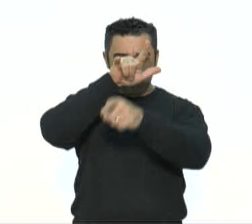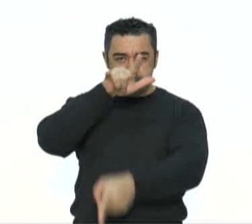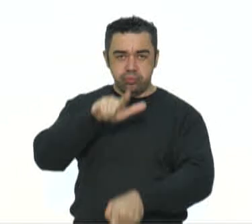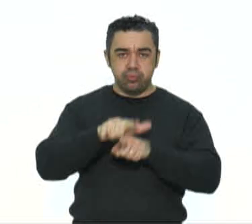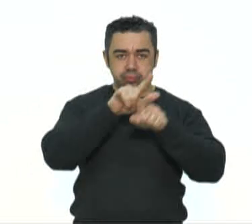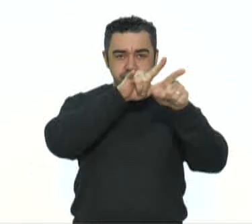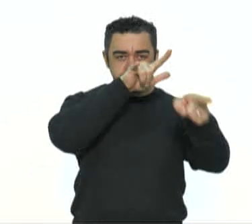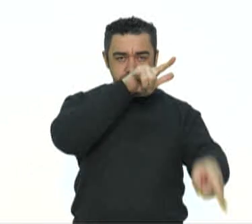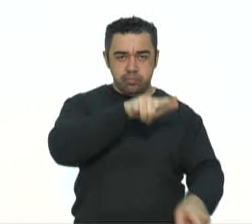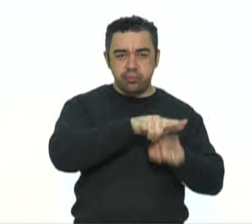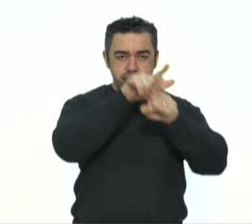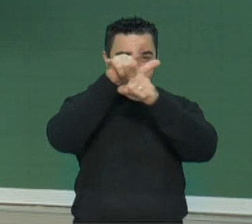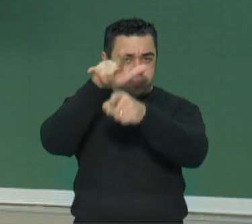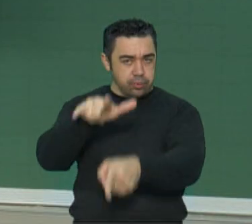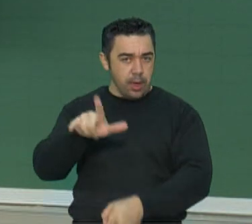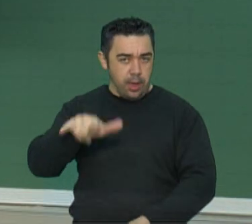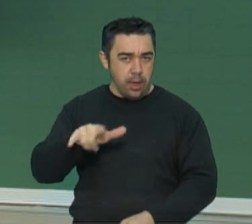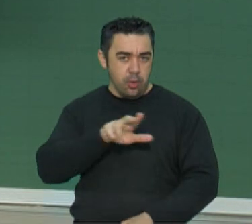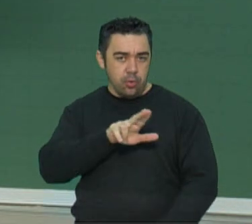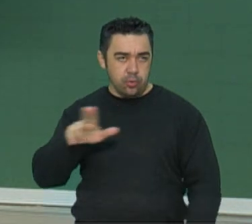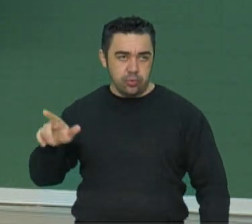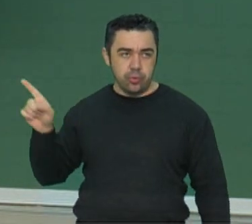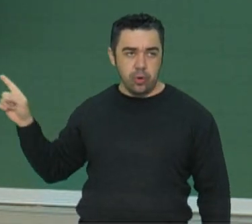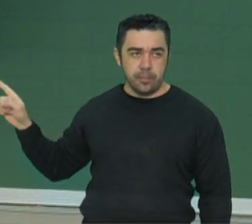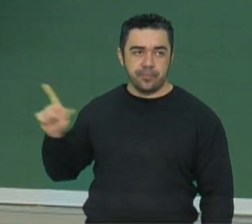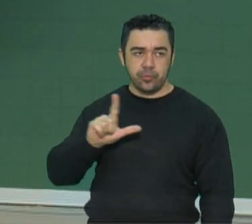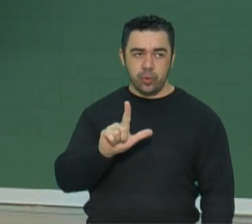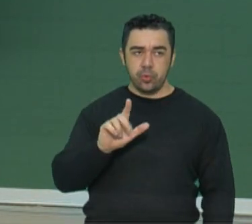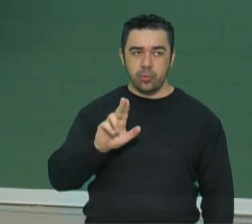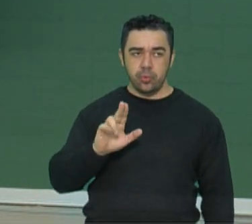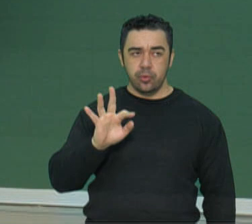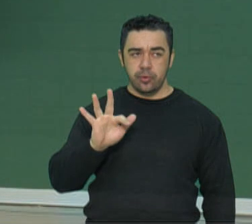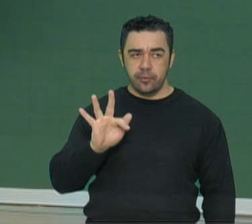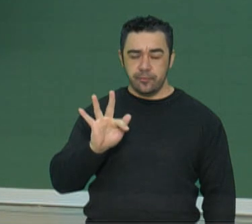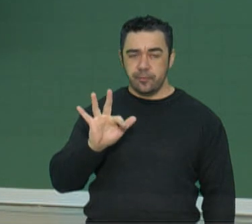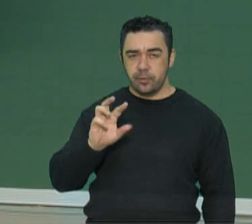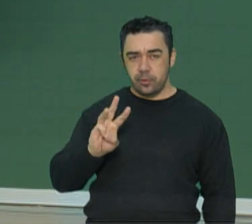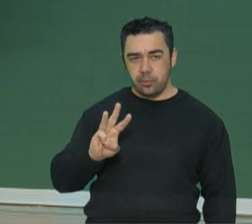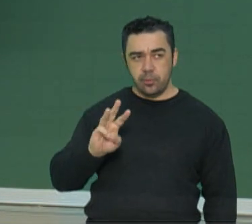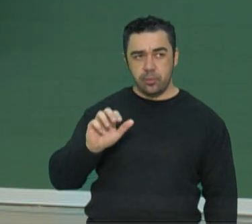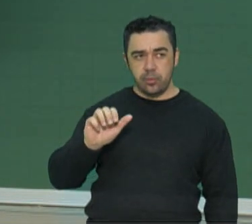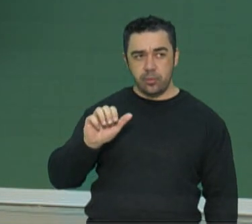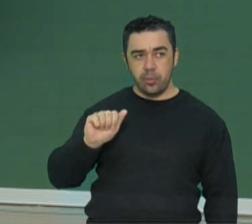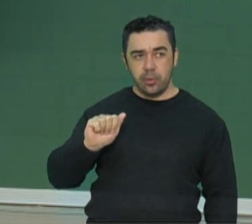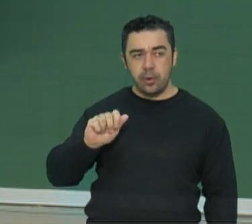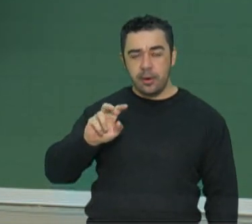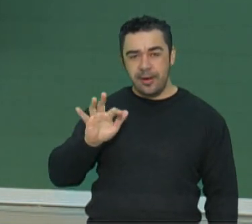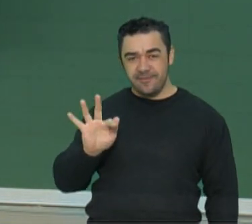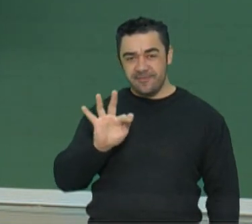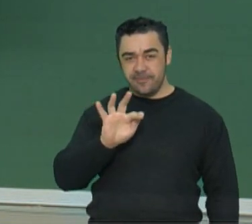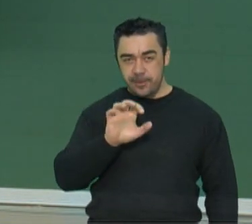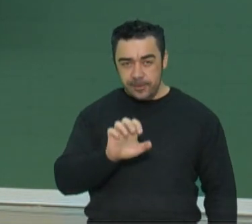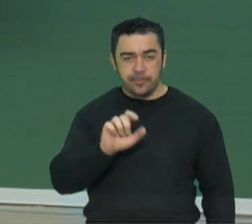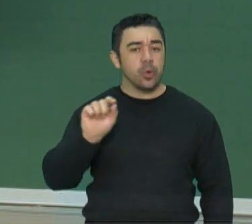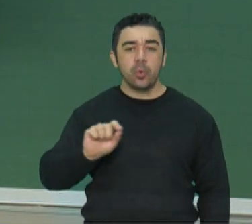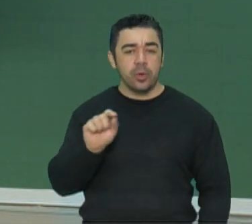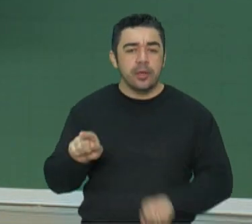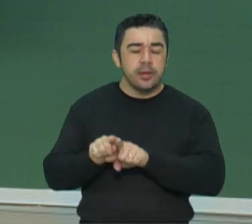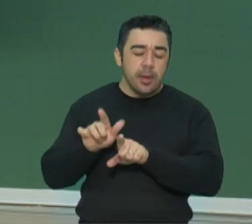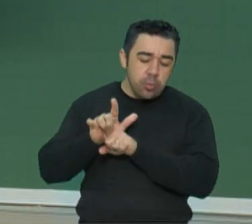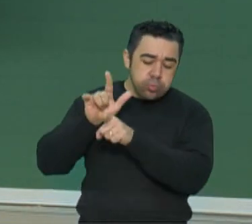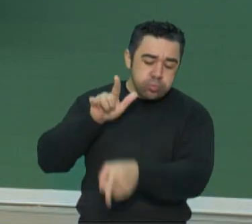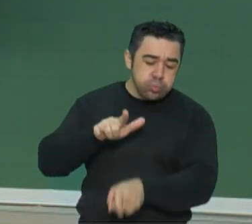Luftwaffe, a Força Aérea Alemã, os aviões. E os aviões tinham como alvo as comunicações e as